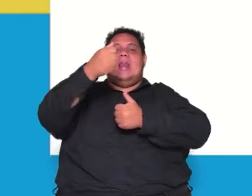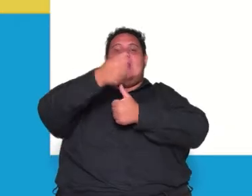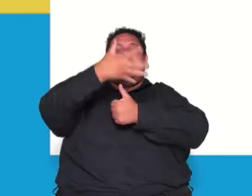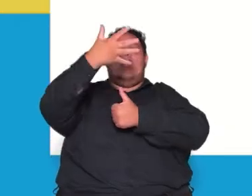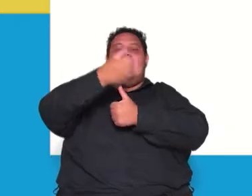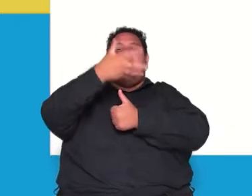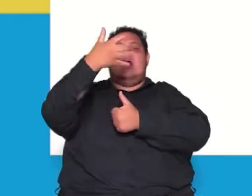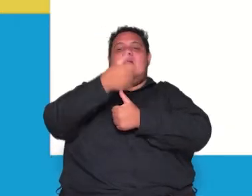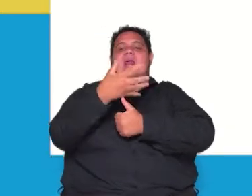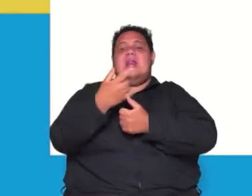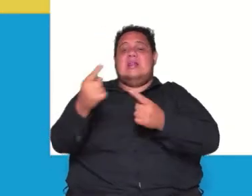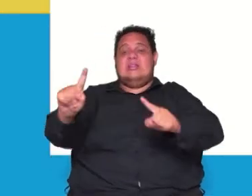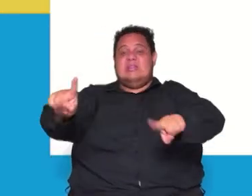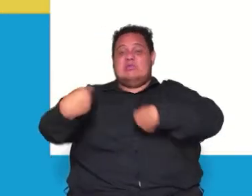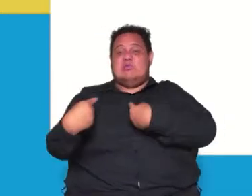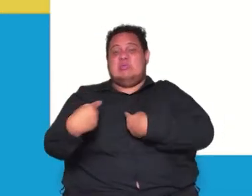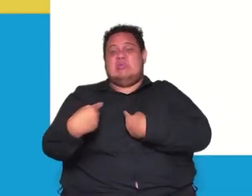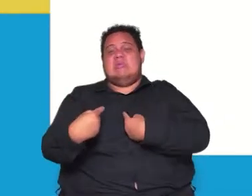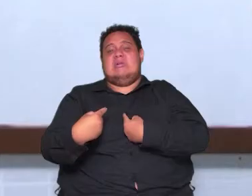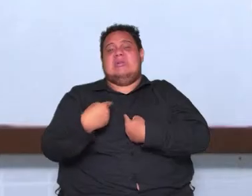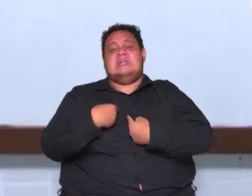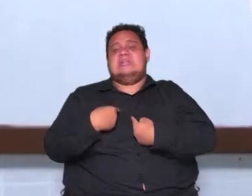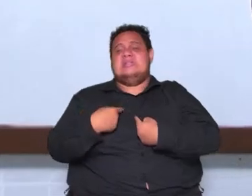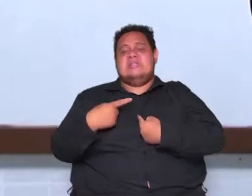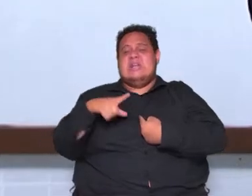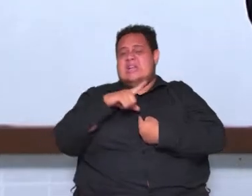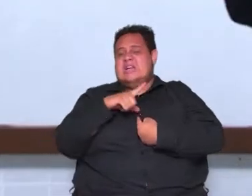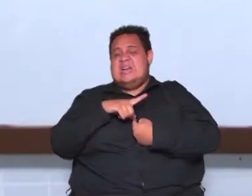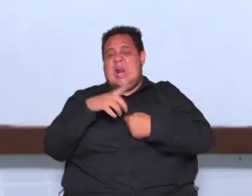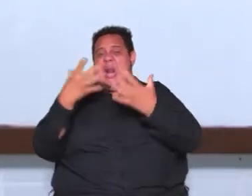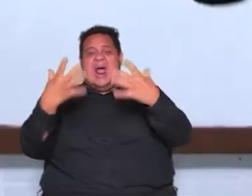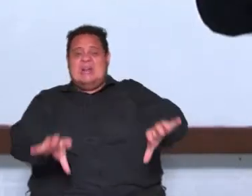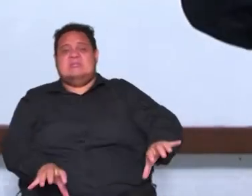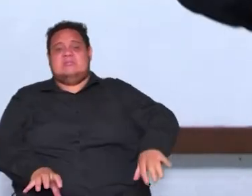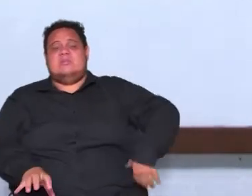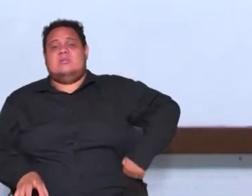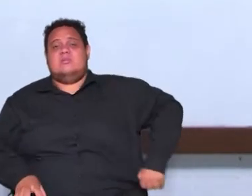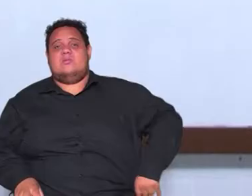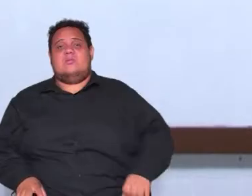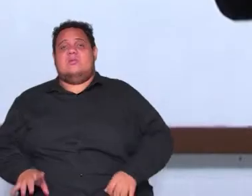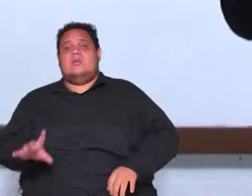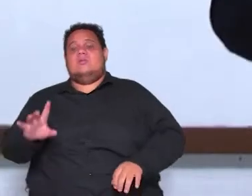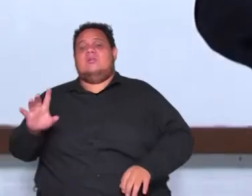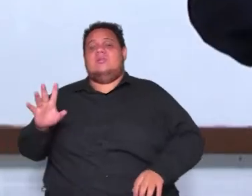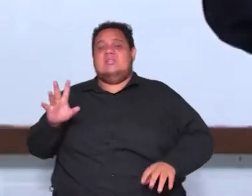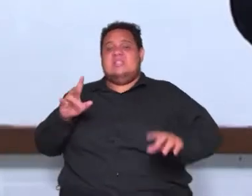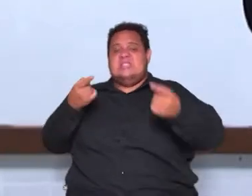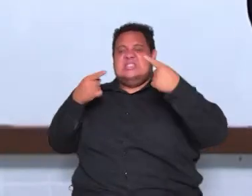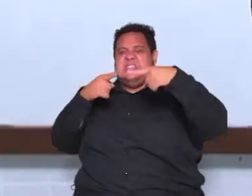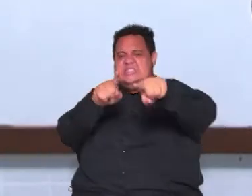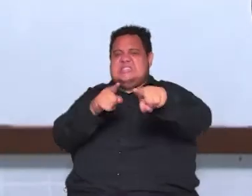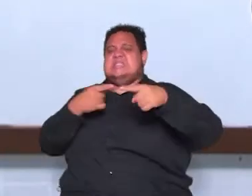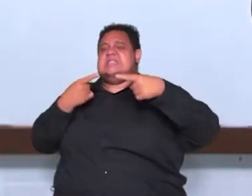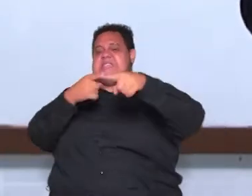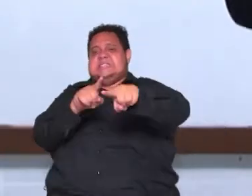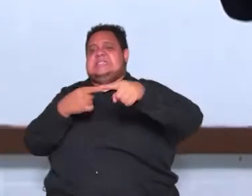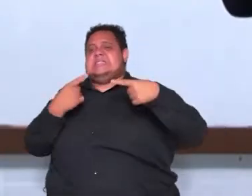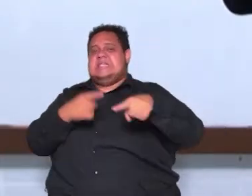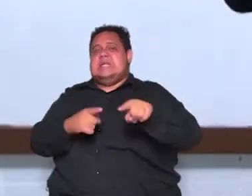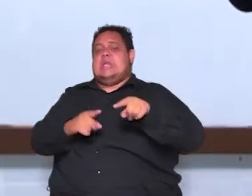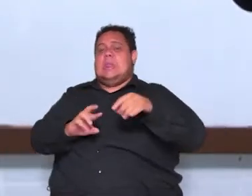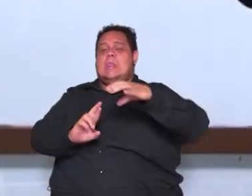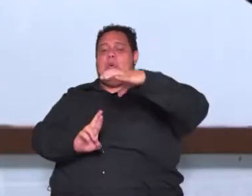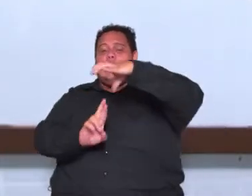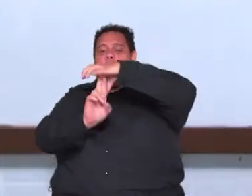combatiam os reis absolutistas tá o despotismo a truculência os